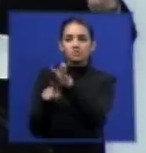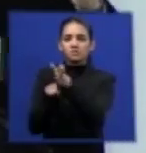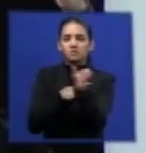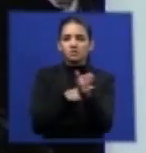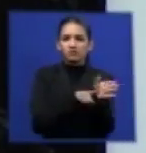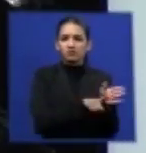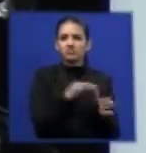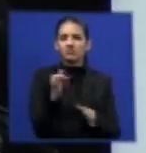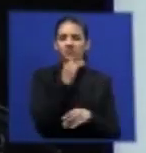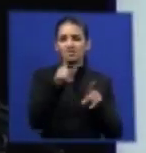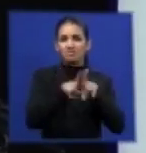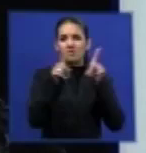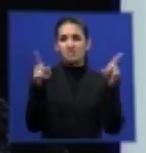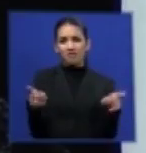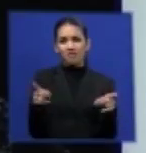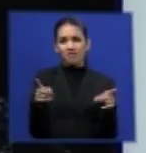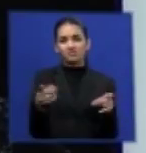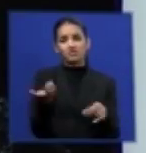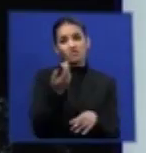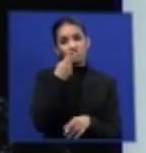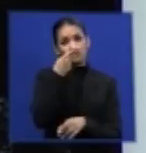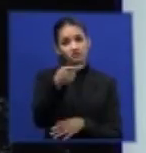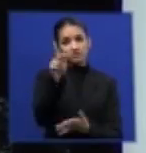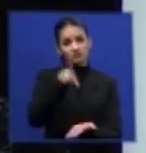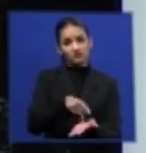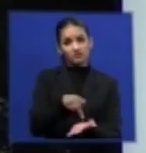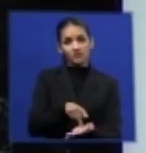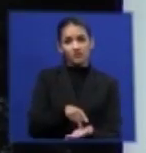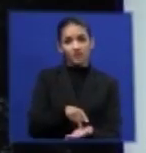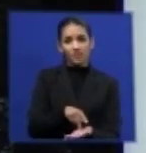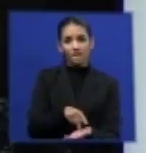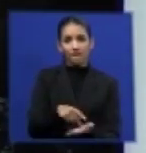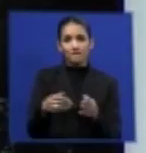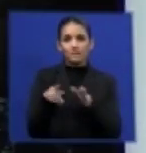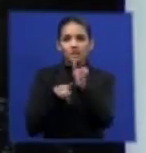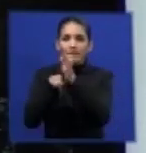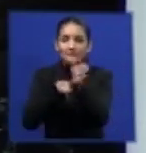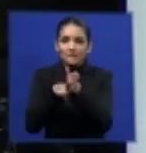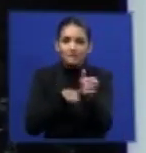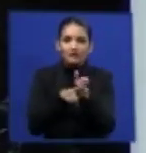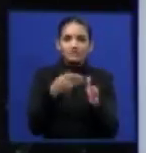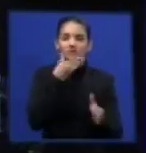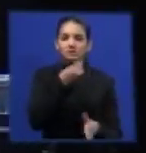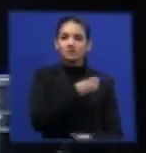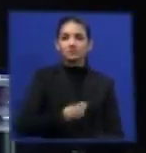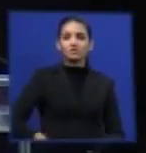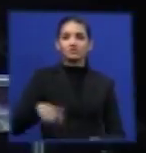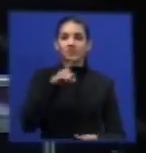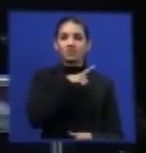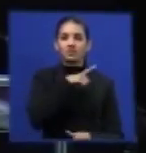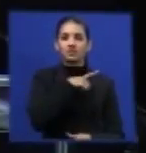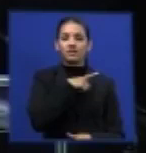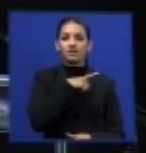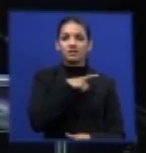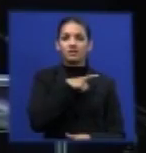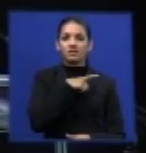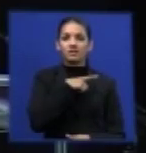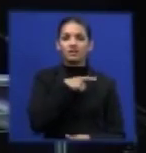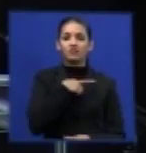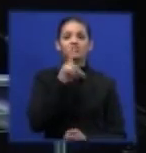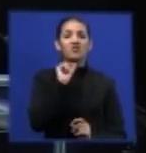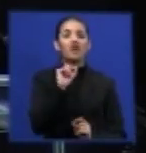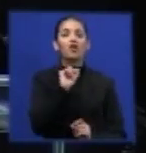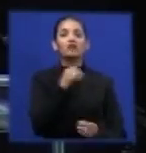Mas, eu quero afirmar que os números que eles têm são aquém da realidade, porque,